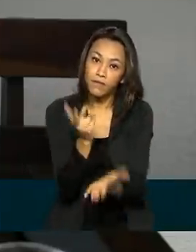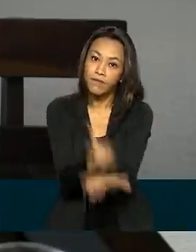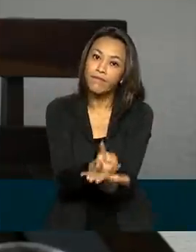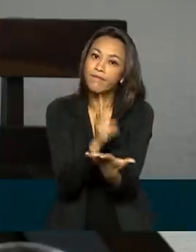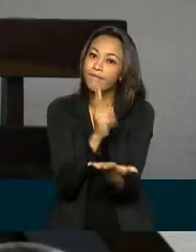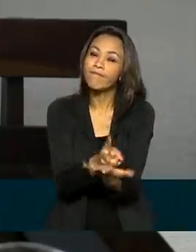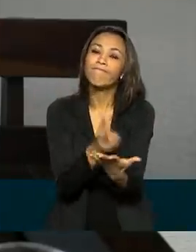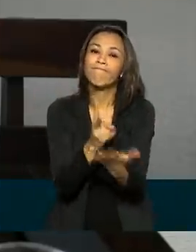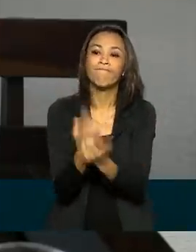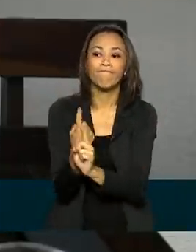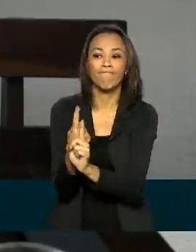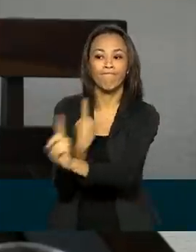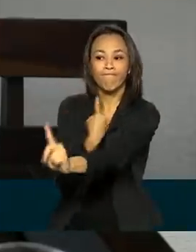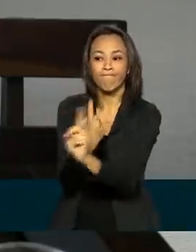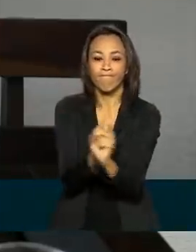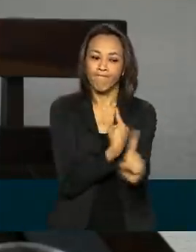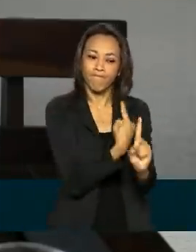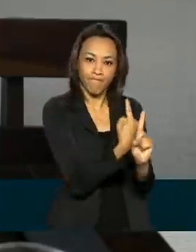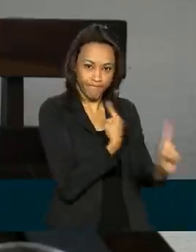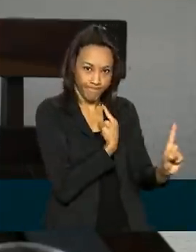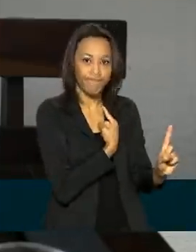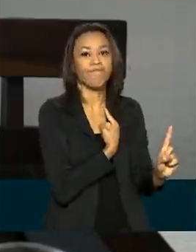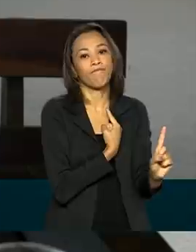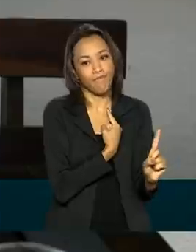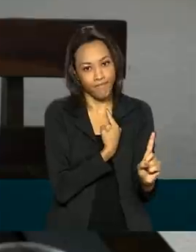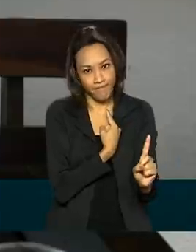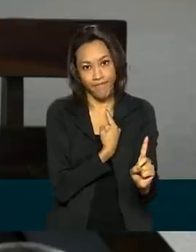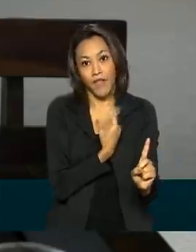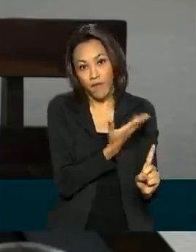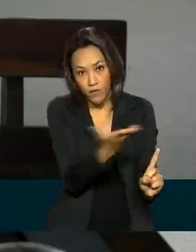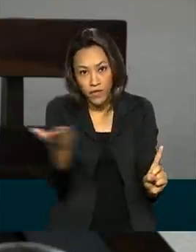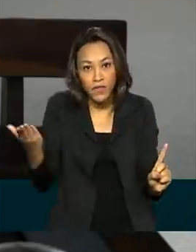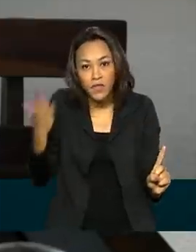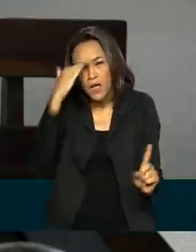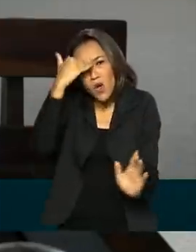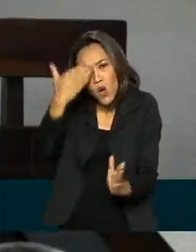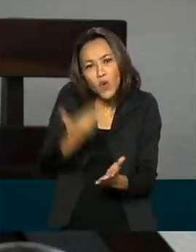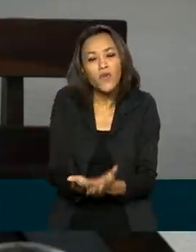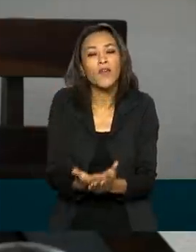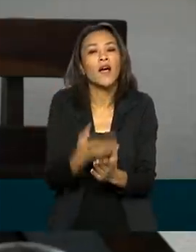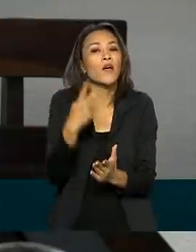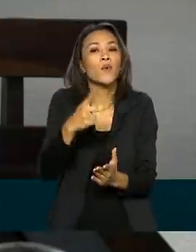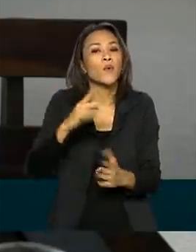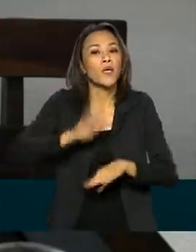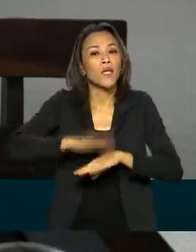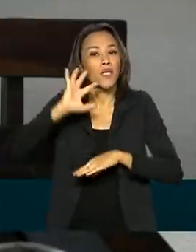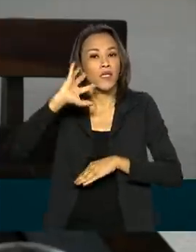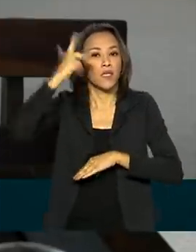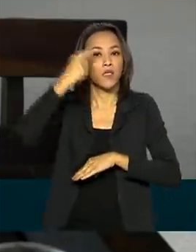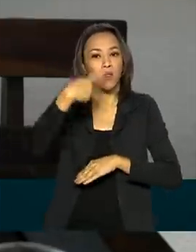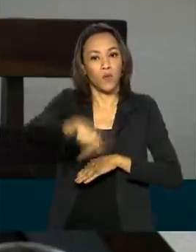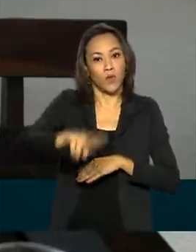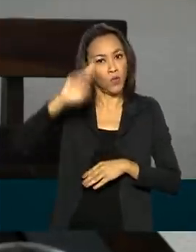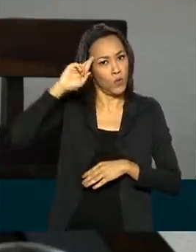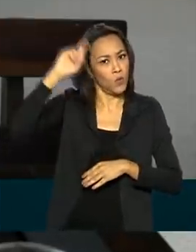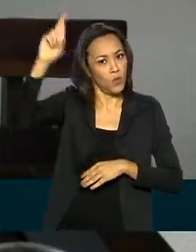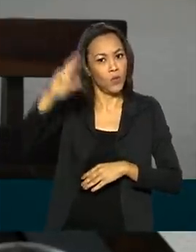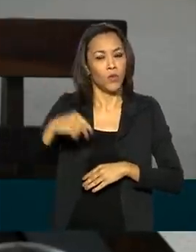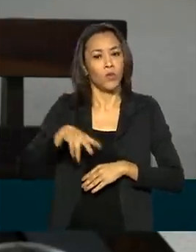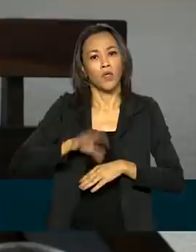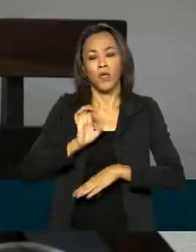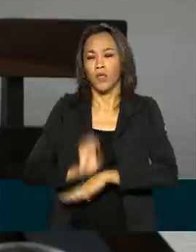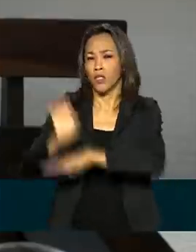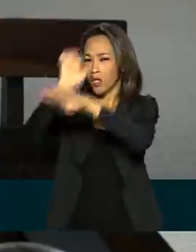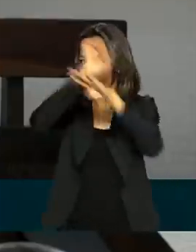mantenham o afastamento social necessário, confiem nas decisões dos seus gestores, cumpram o que for